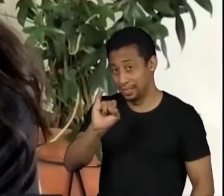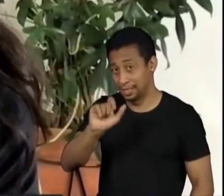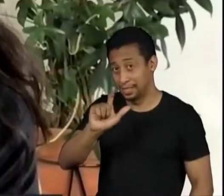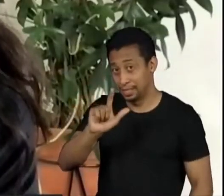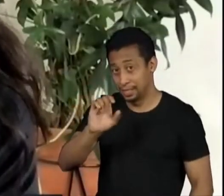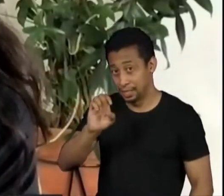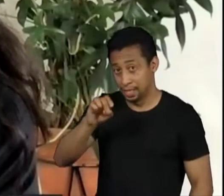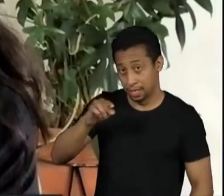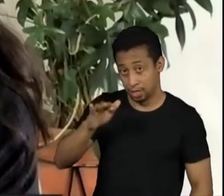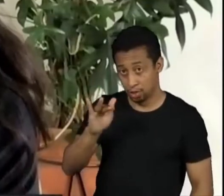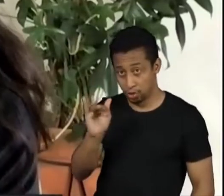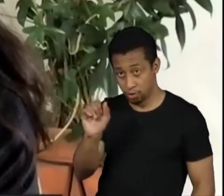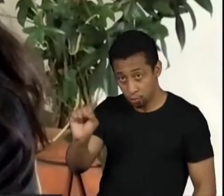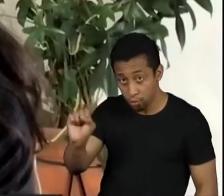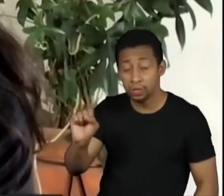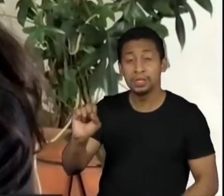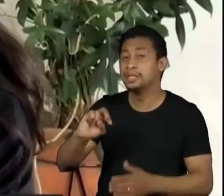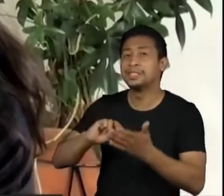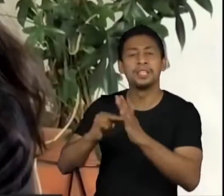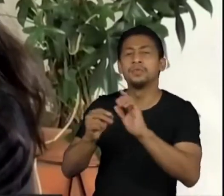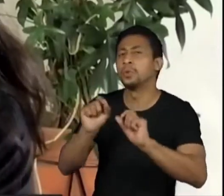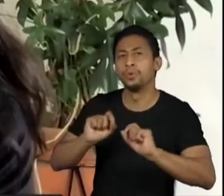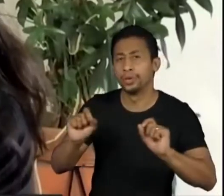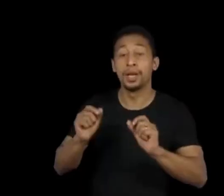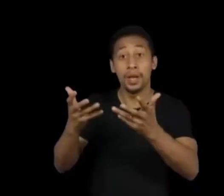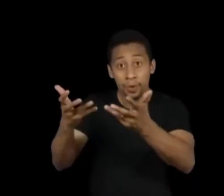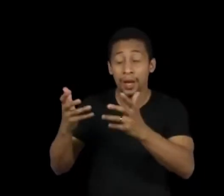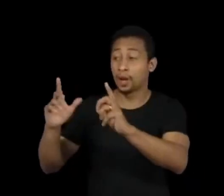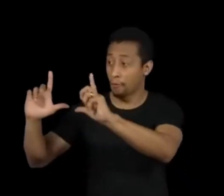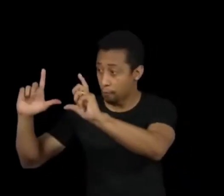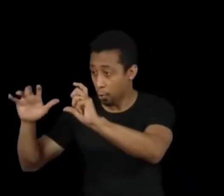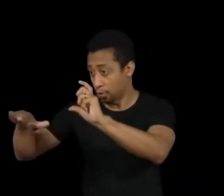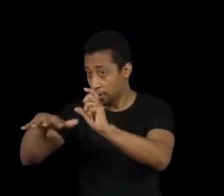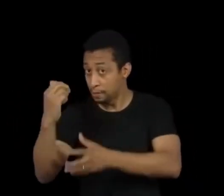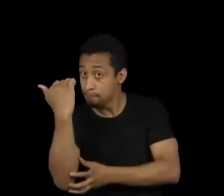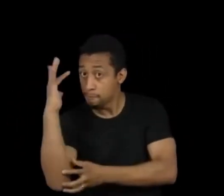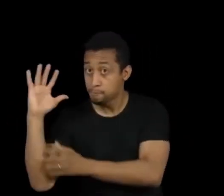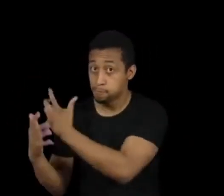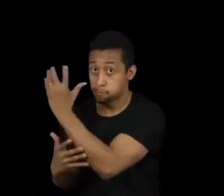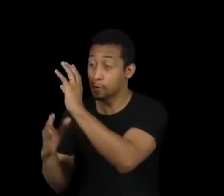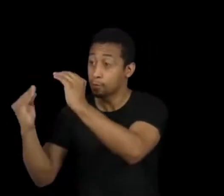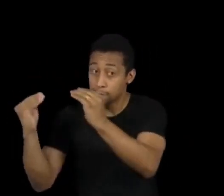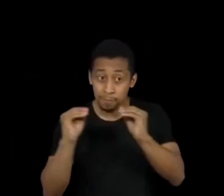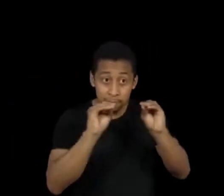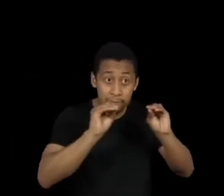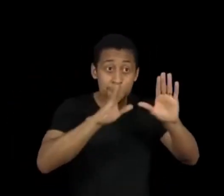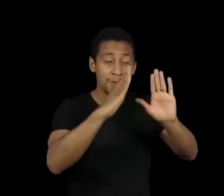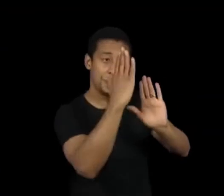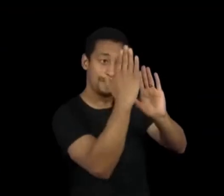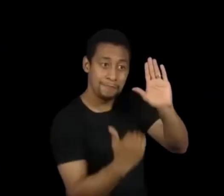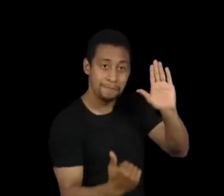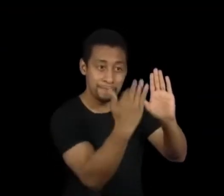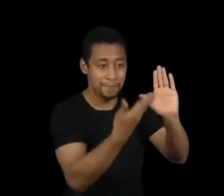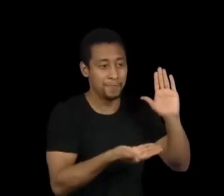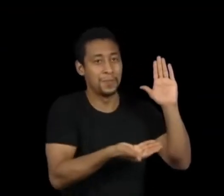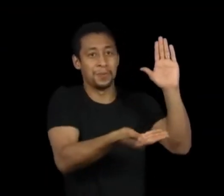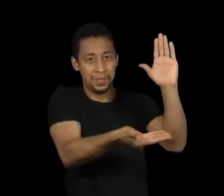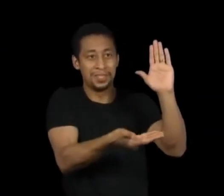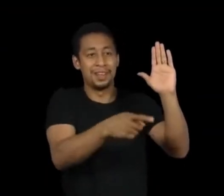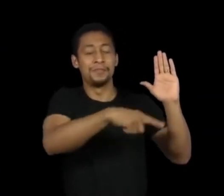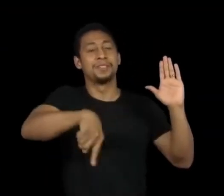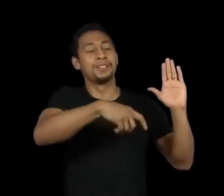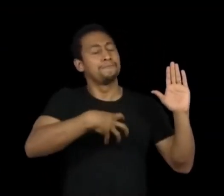de trazer a floresta de volta para a cidade, projetada num corpo feminino da líder